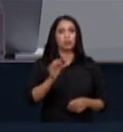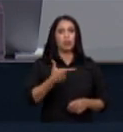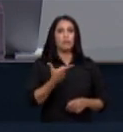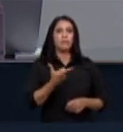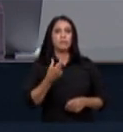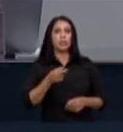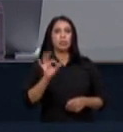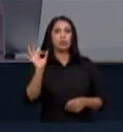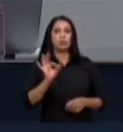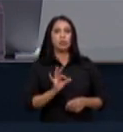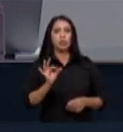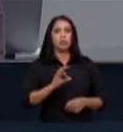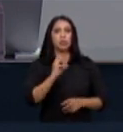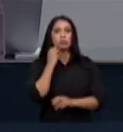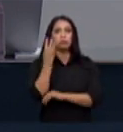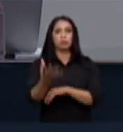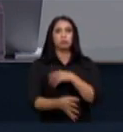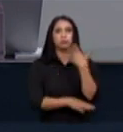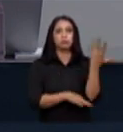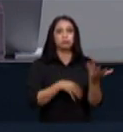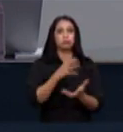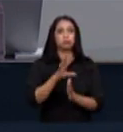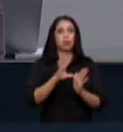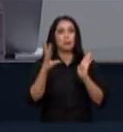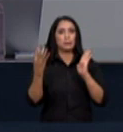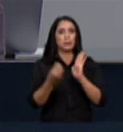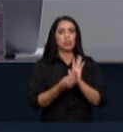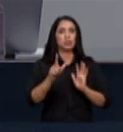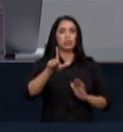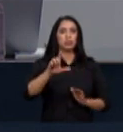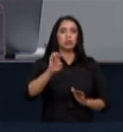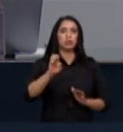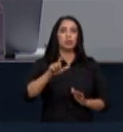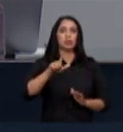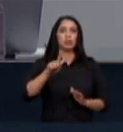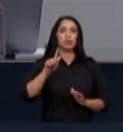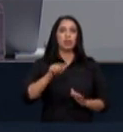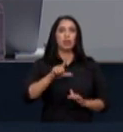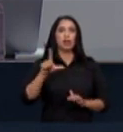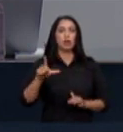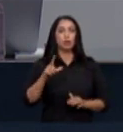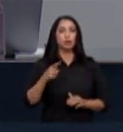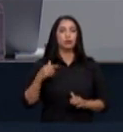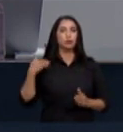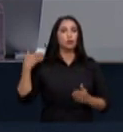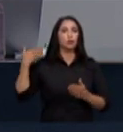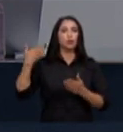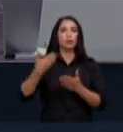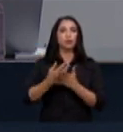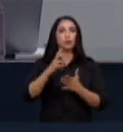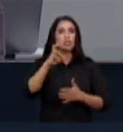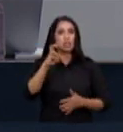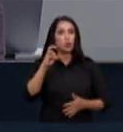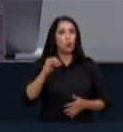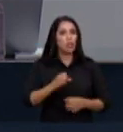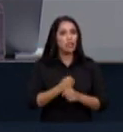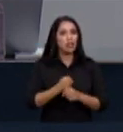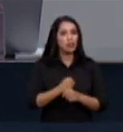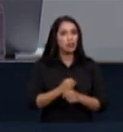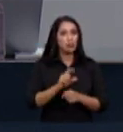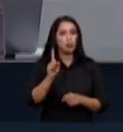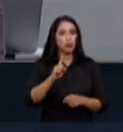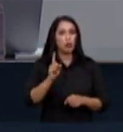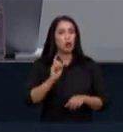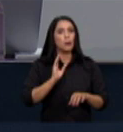a 20% de desmatamento da Amazônia legal brasileira nos últimos 50 anos não estamos falando de um